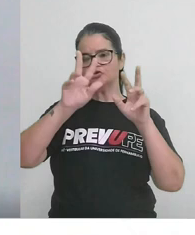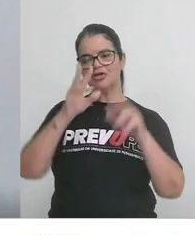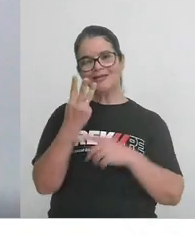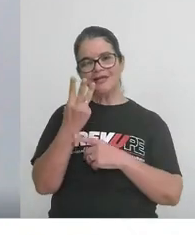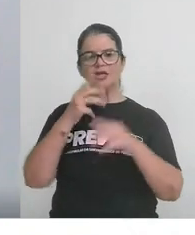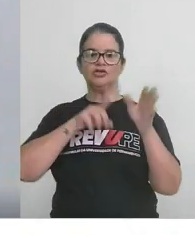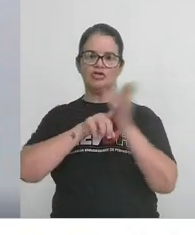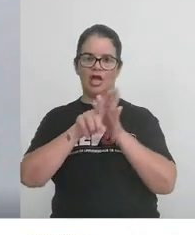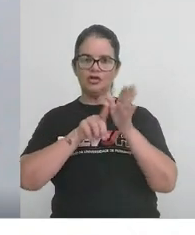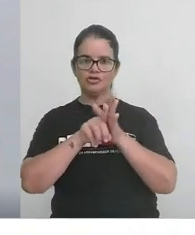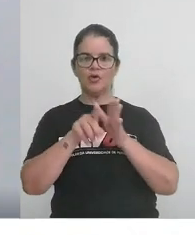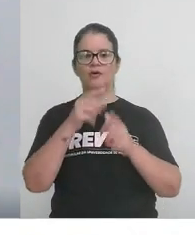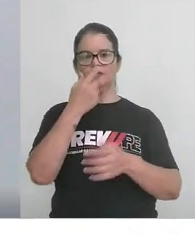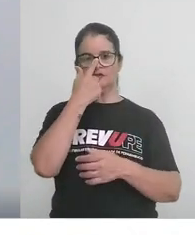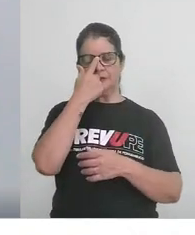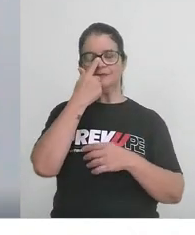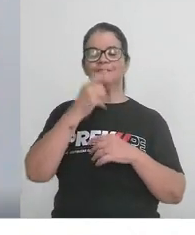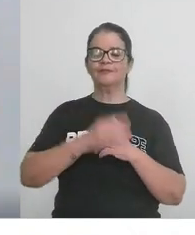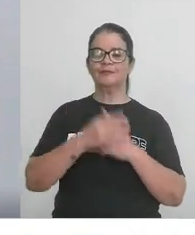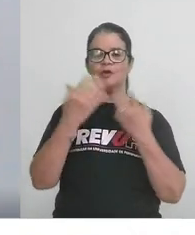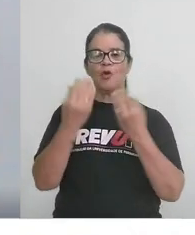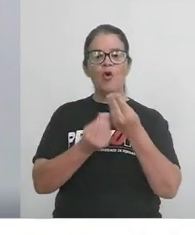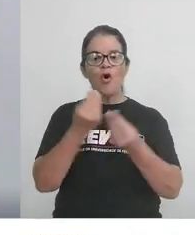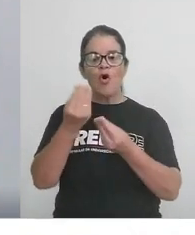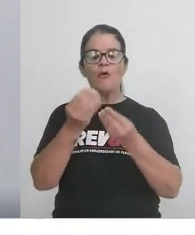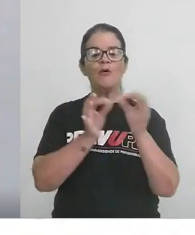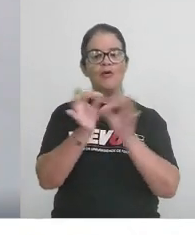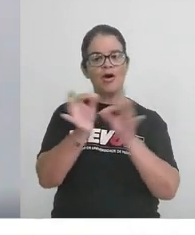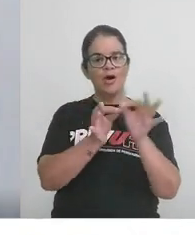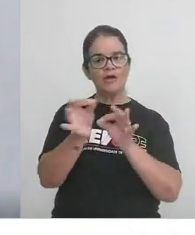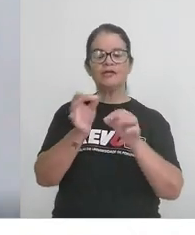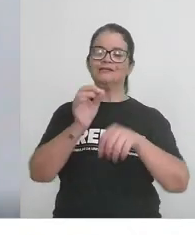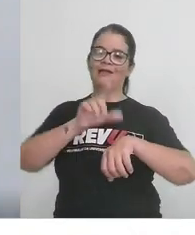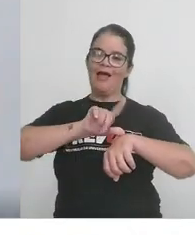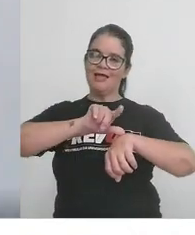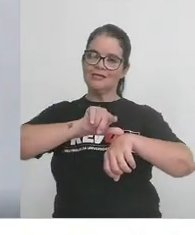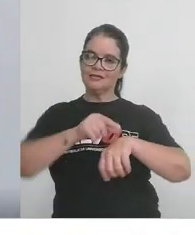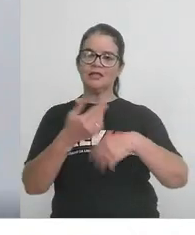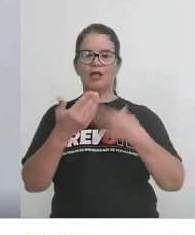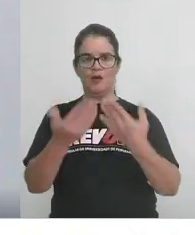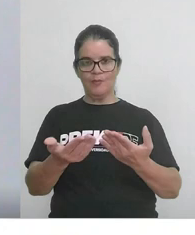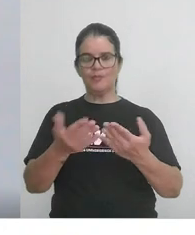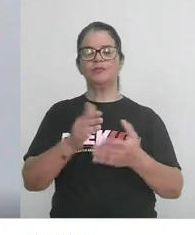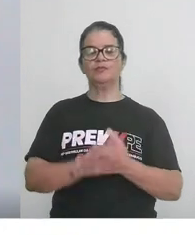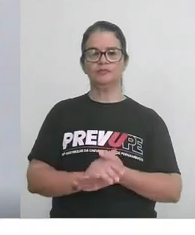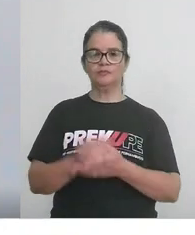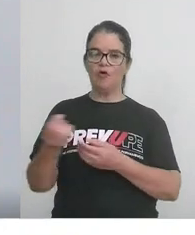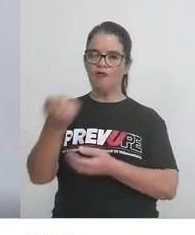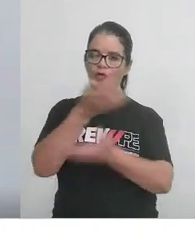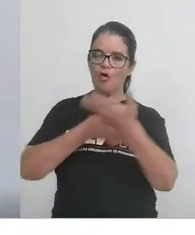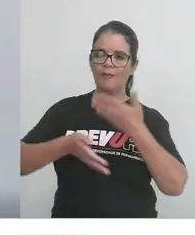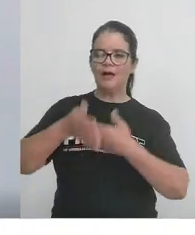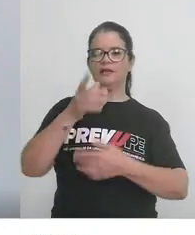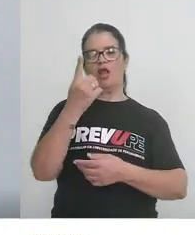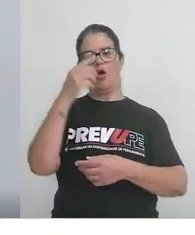questões, tá? Como gerenciar esse tempo. Vou compartilhar aqui um minutinho.